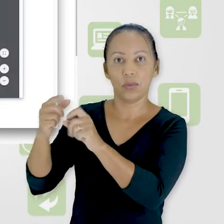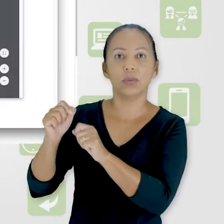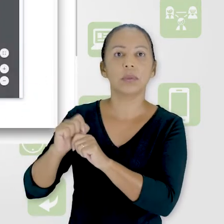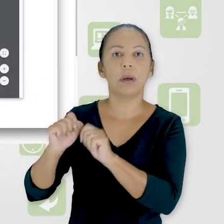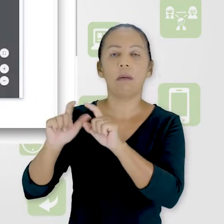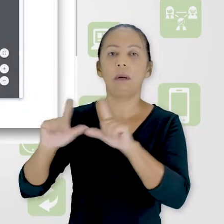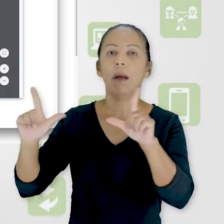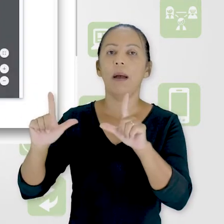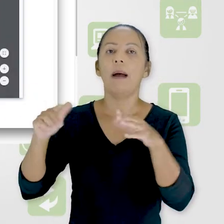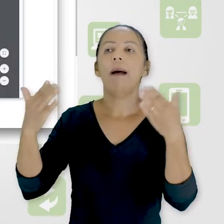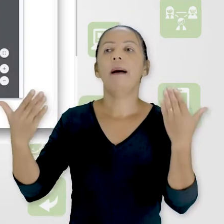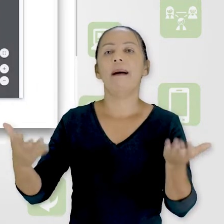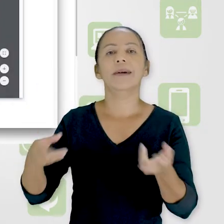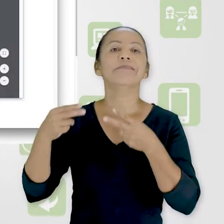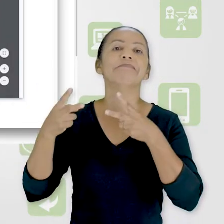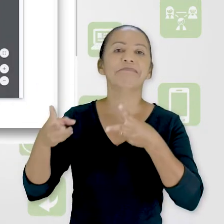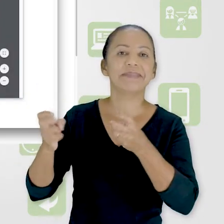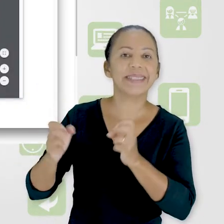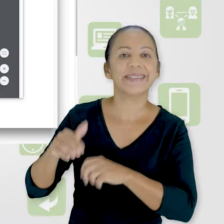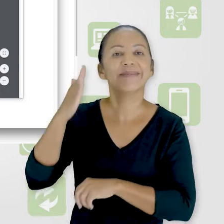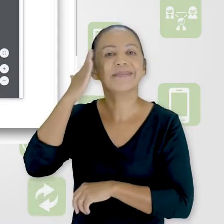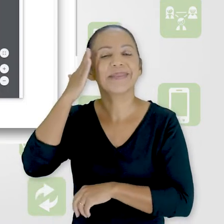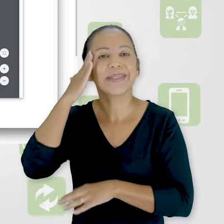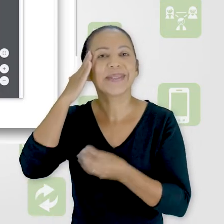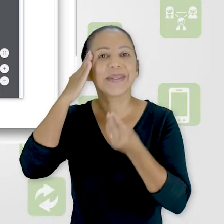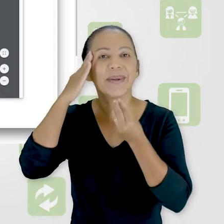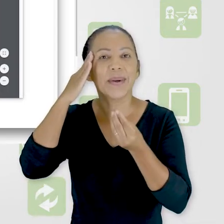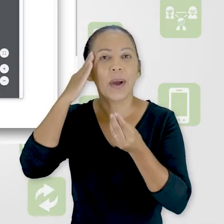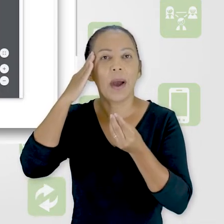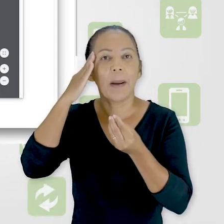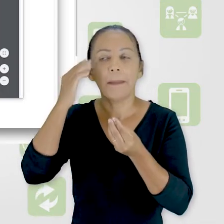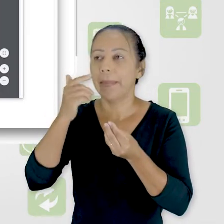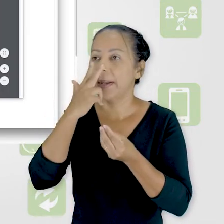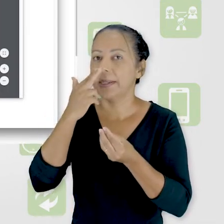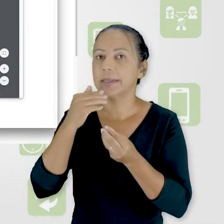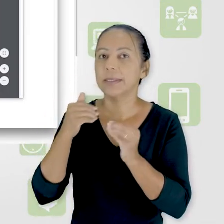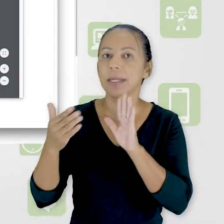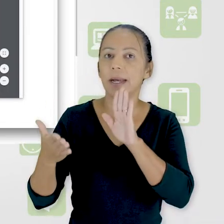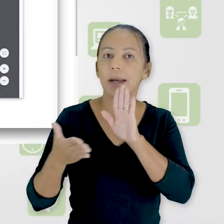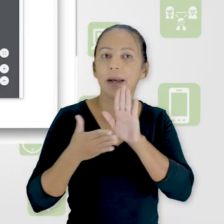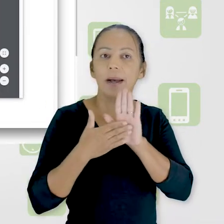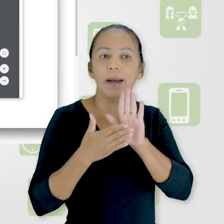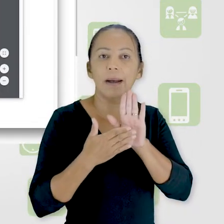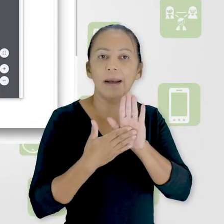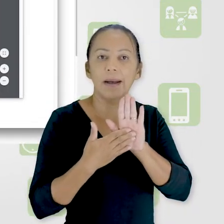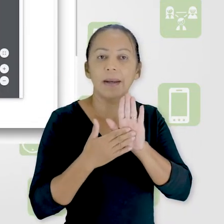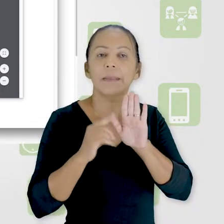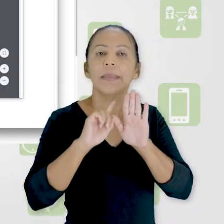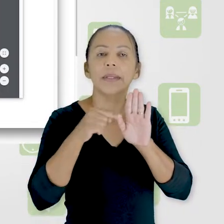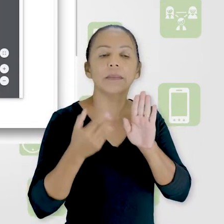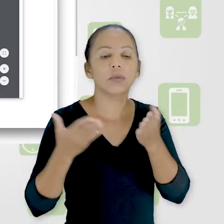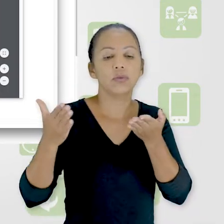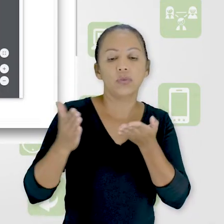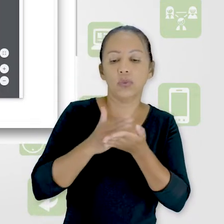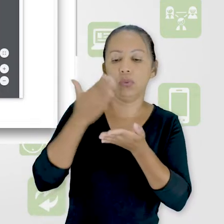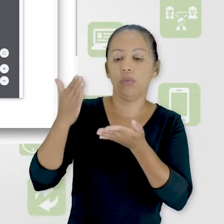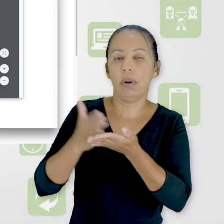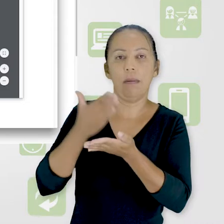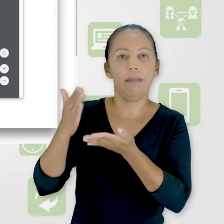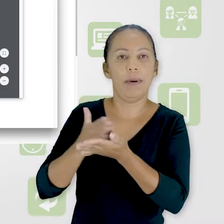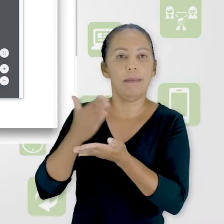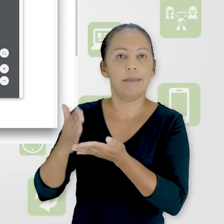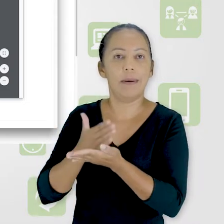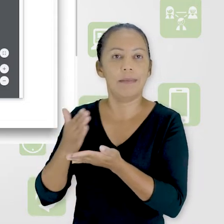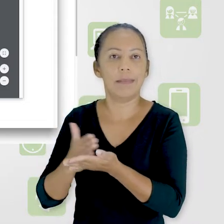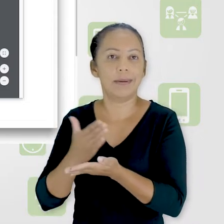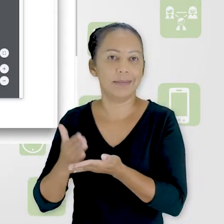Você percebe que ao abrir essa página, na verdade, o livro fez como se fosse uma capa, tá vendo aqui? E o Sumário